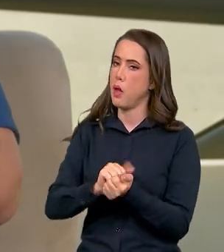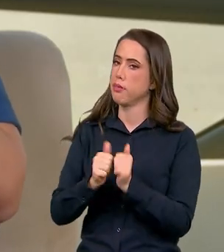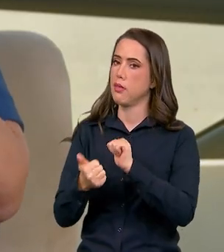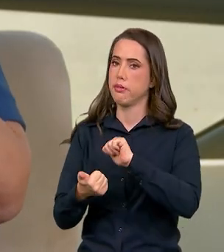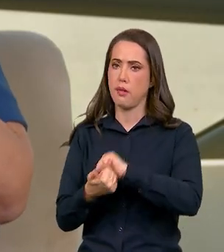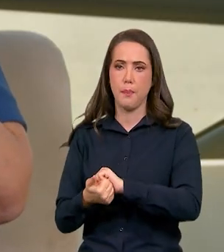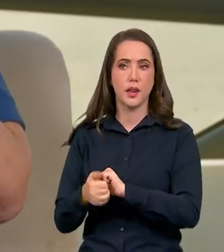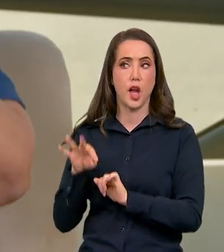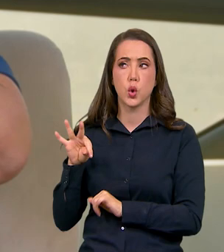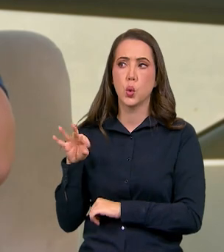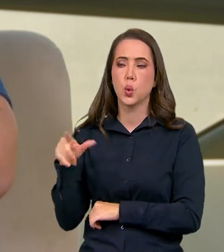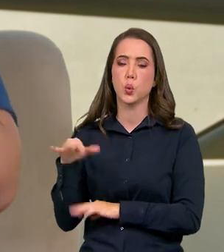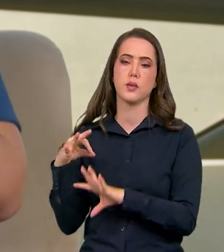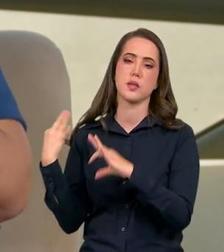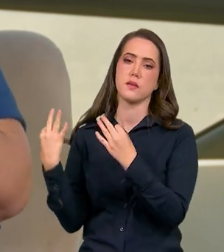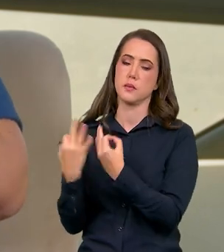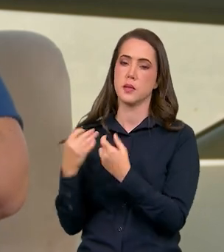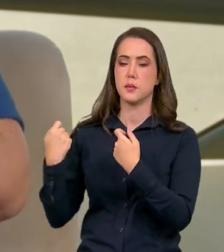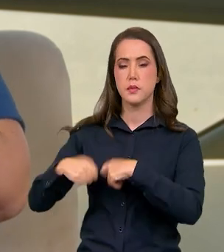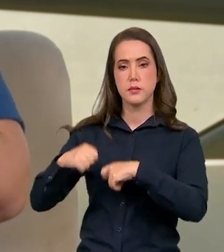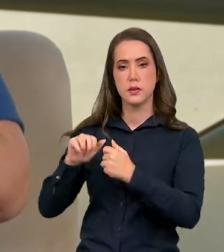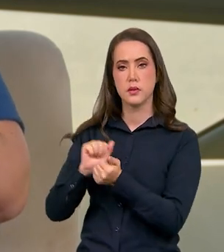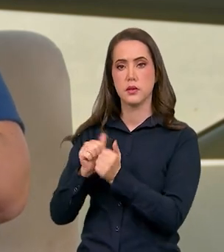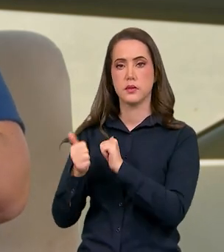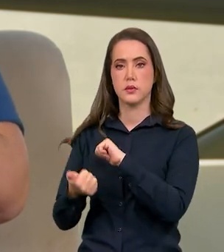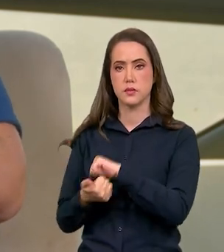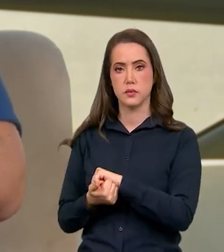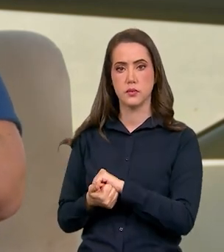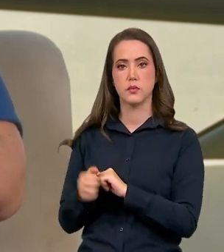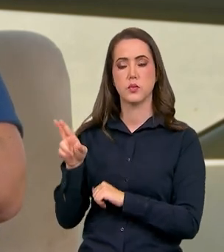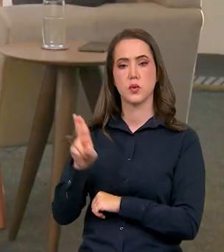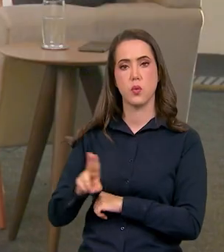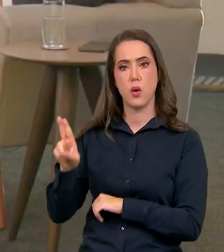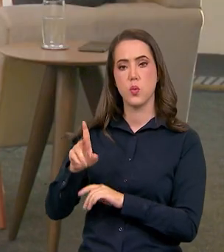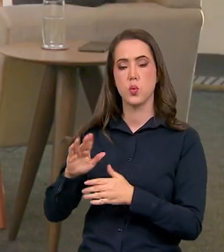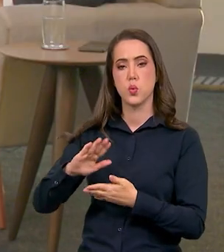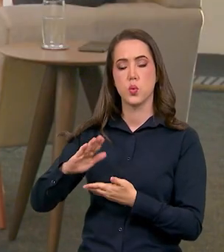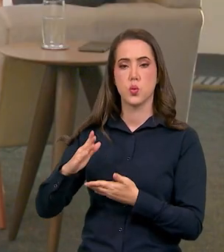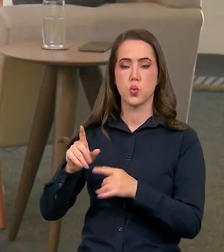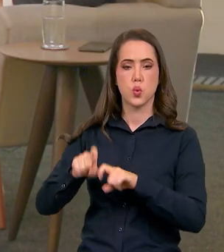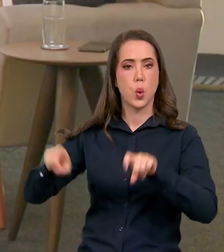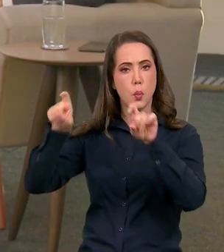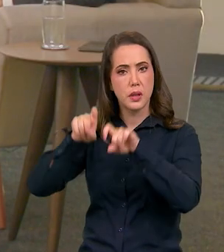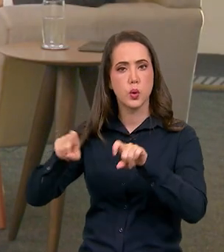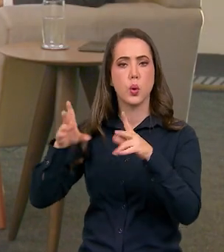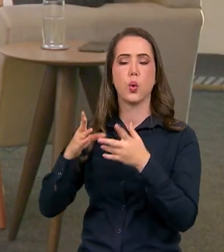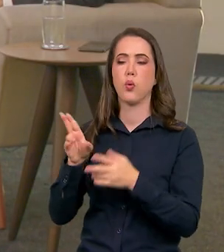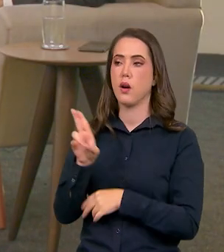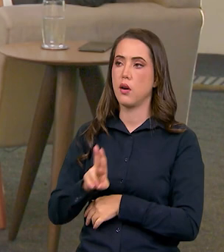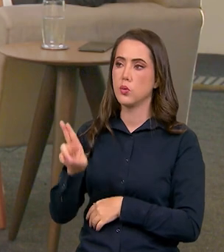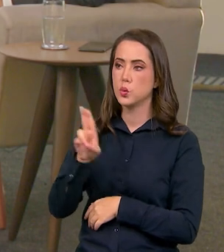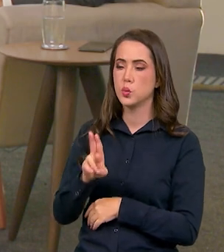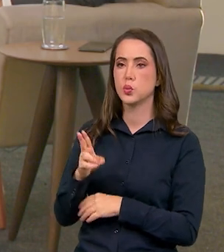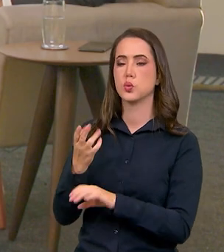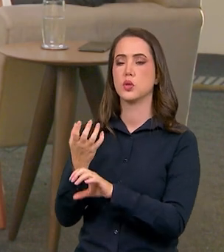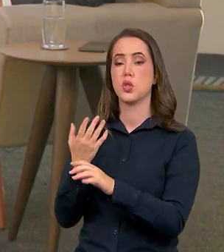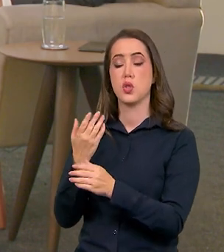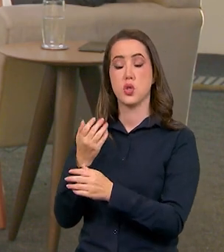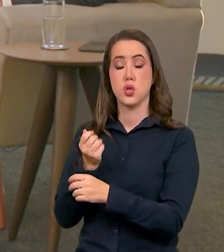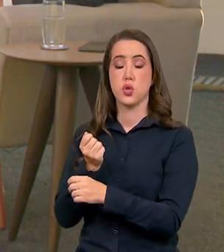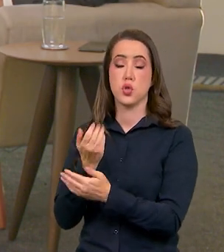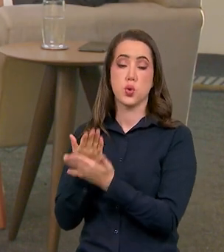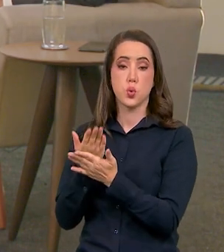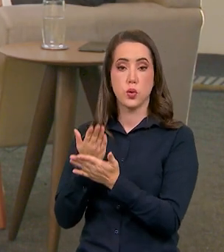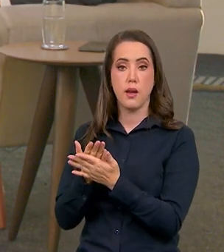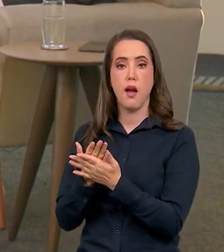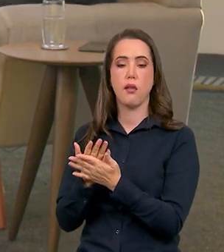as famílias brasileiras tiveram que se adaptar ao uso do computador a ter aula online a fazer trabalho remoto e